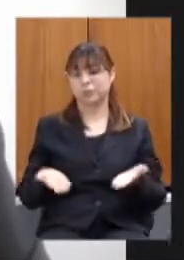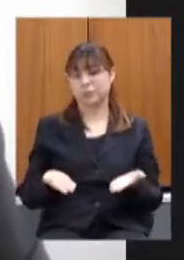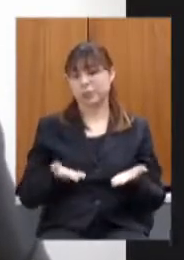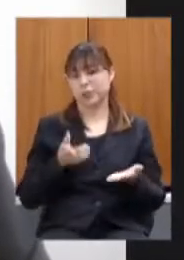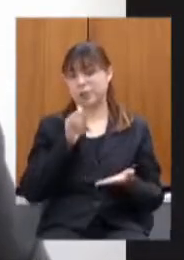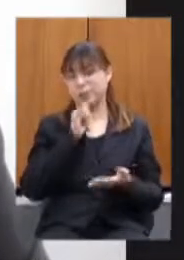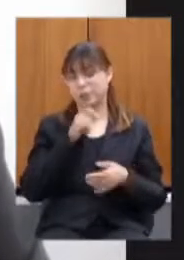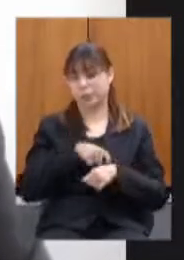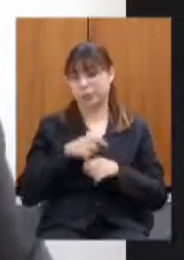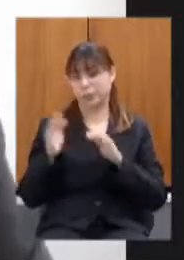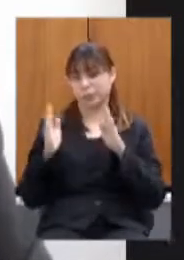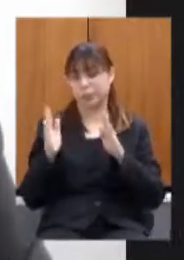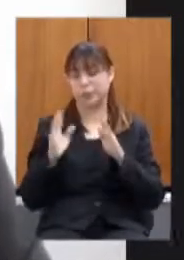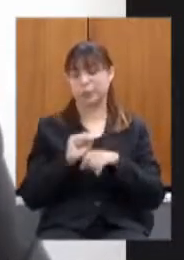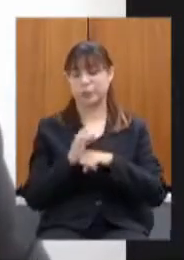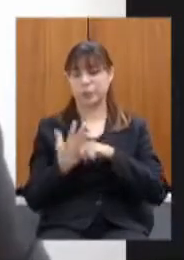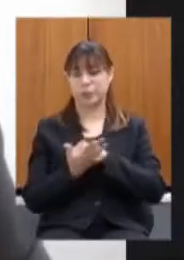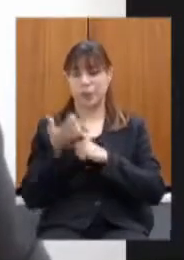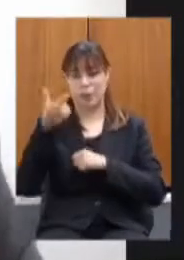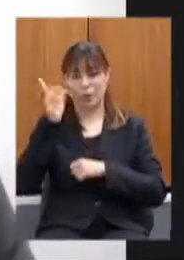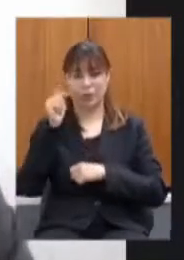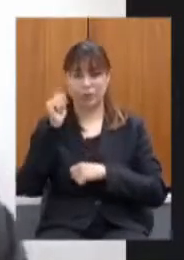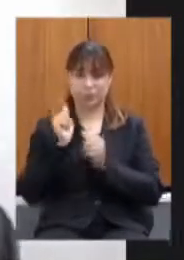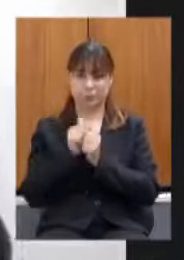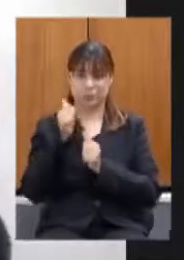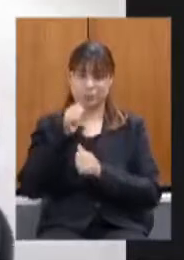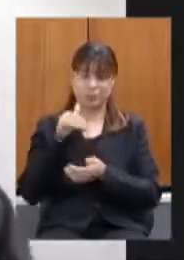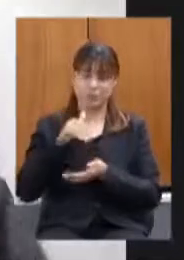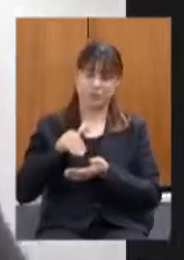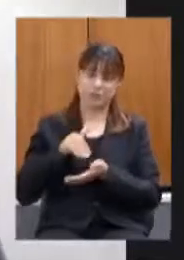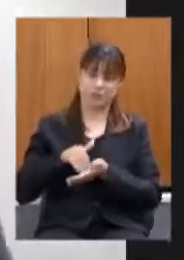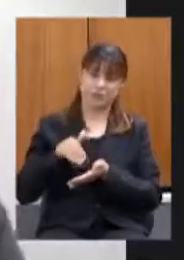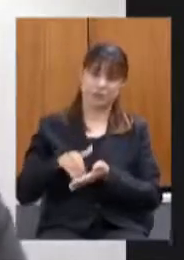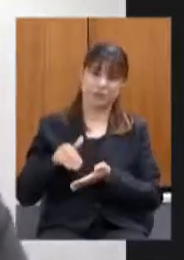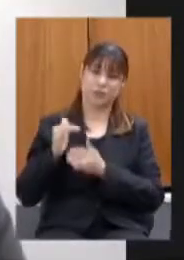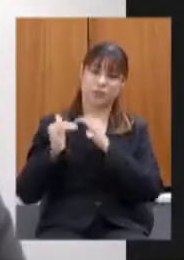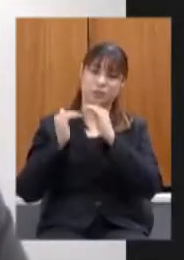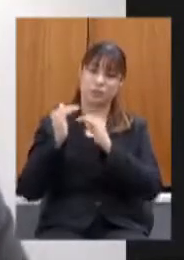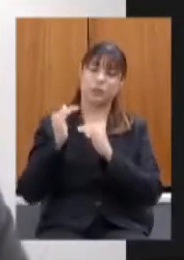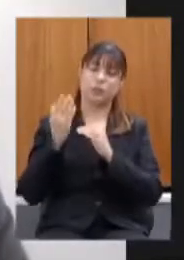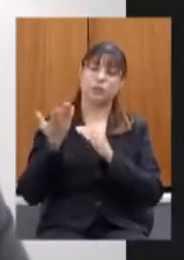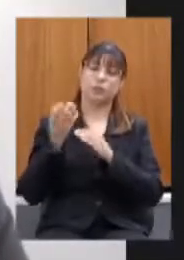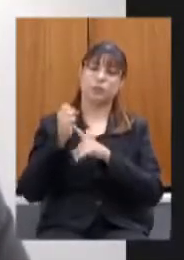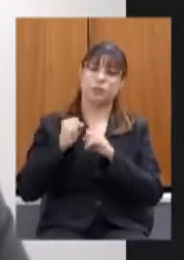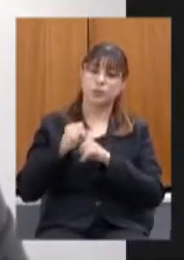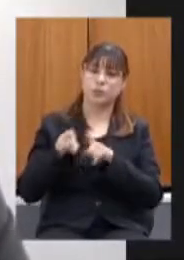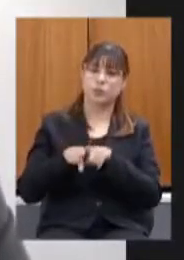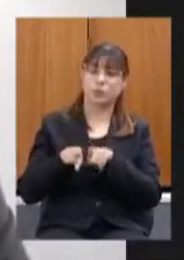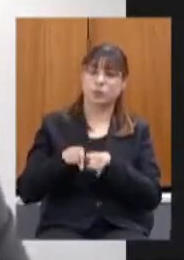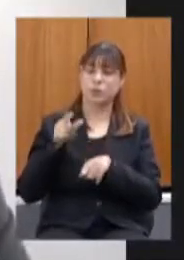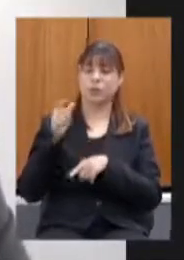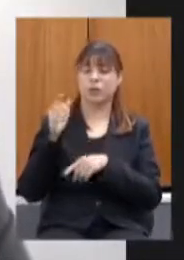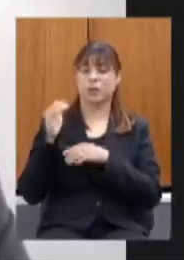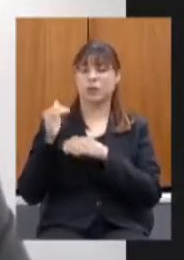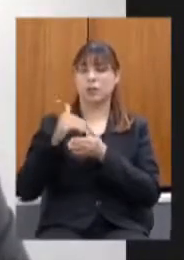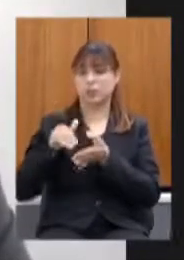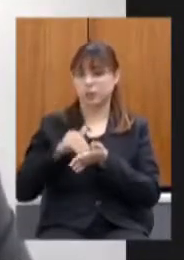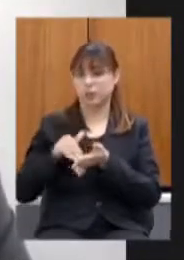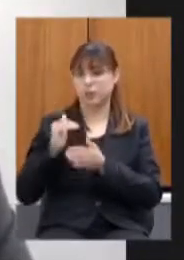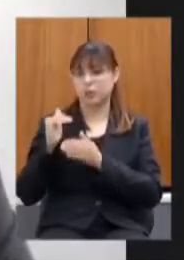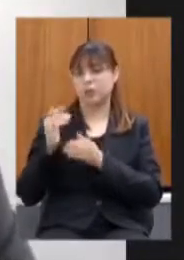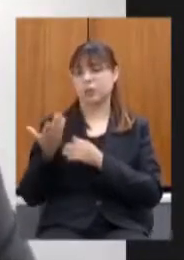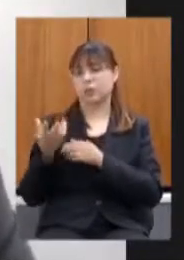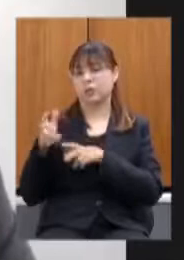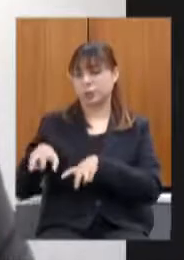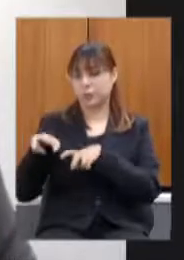com a secretária de desenvolvimento social no dia anterior com a secretária de agricultura eu mencionei estudos do